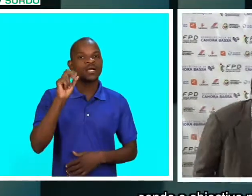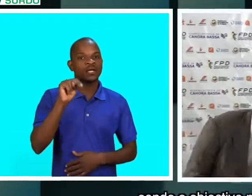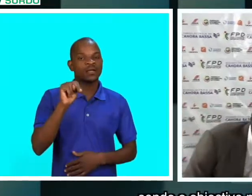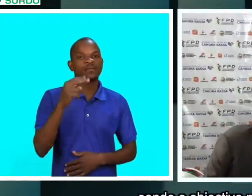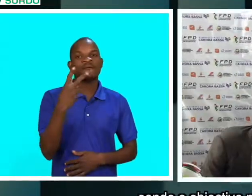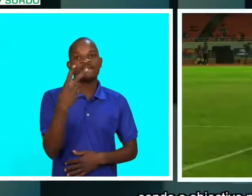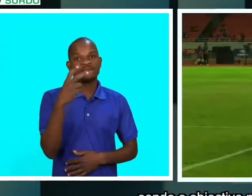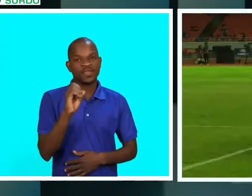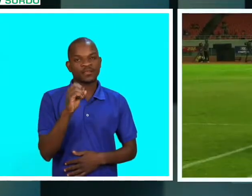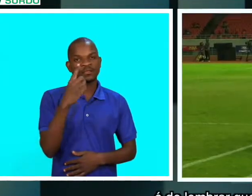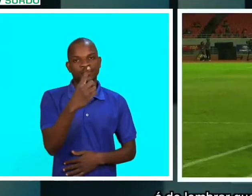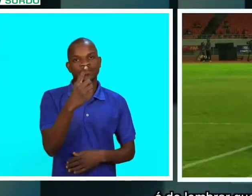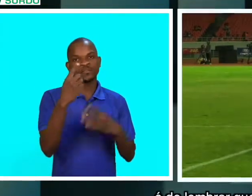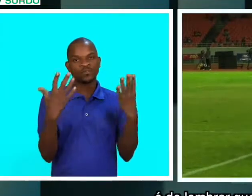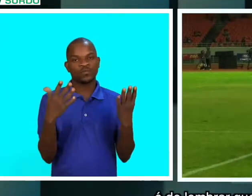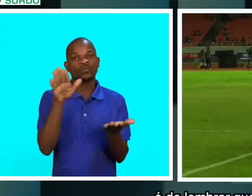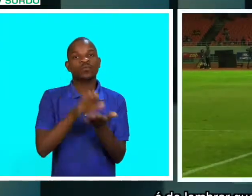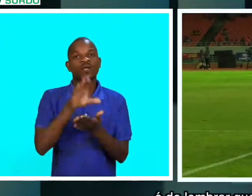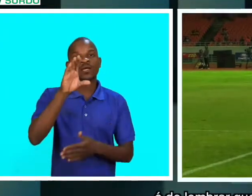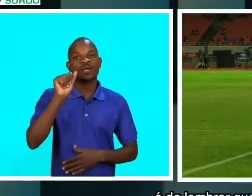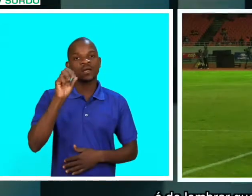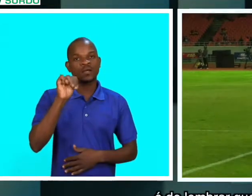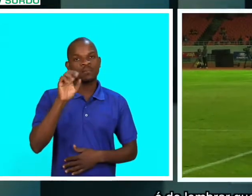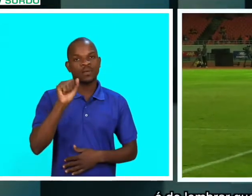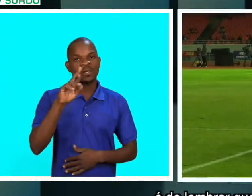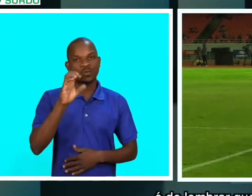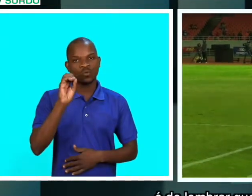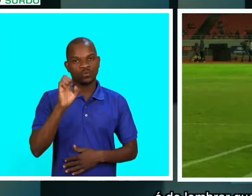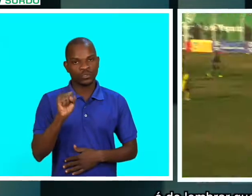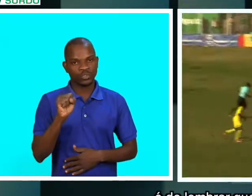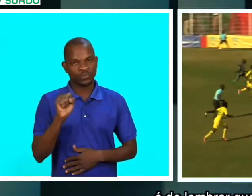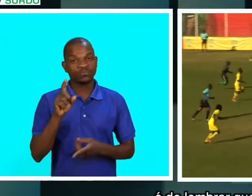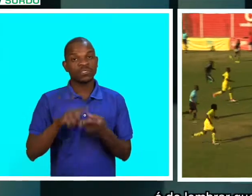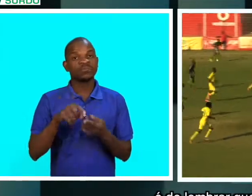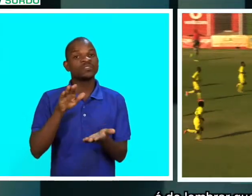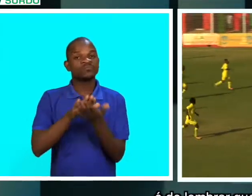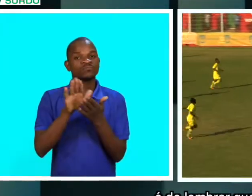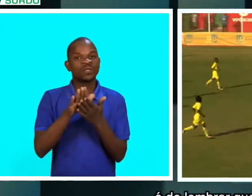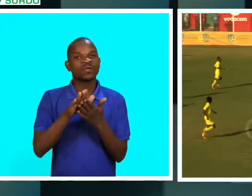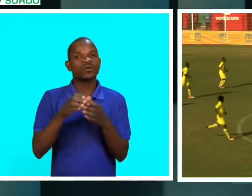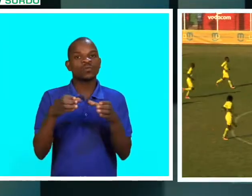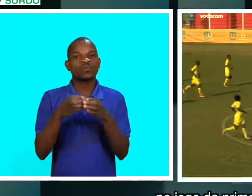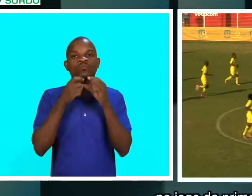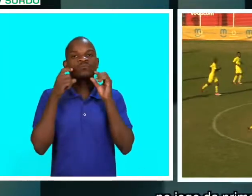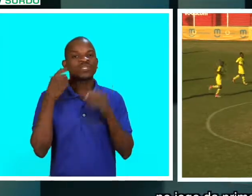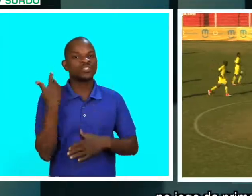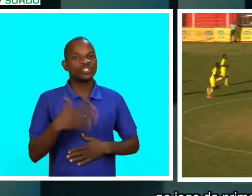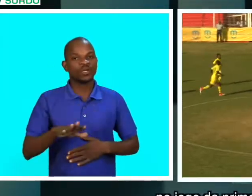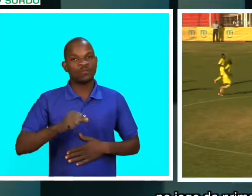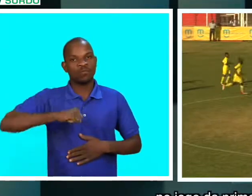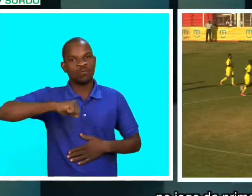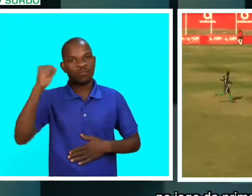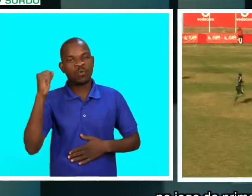2019, nos Camarões. É de lembrar que os Mambas venceram a Zâmbia por uma bola, no jogo da primeira